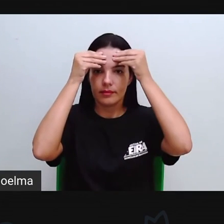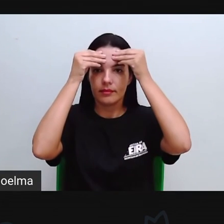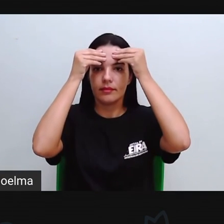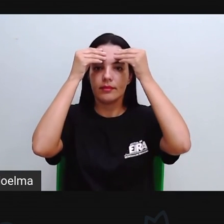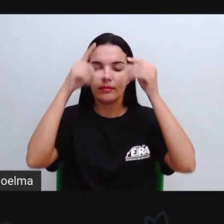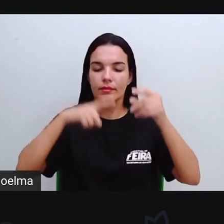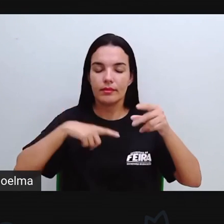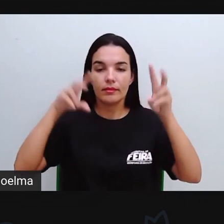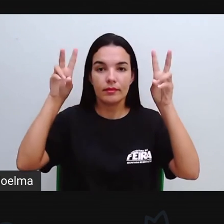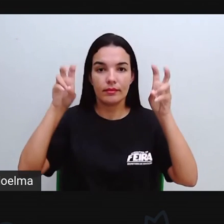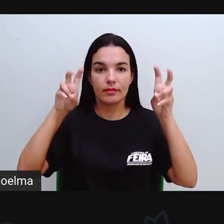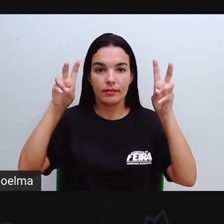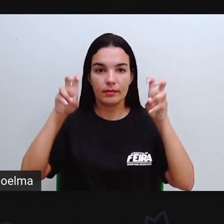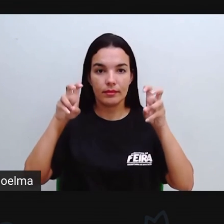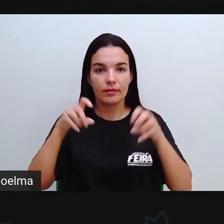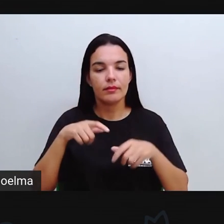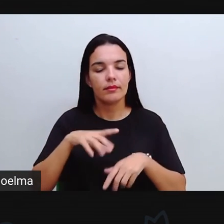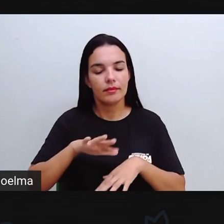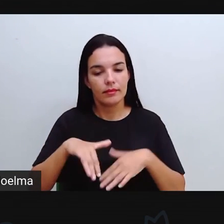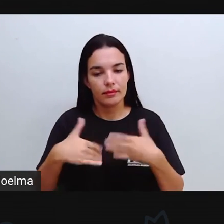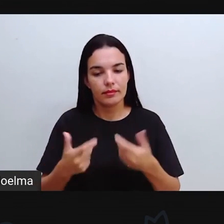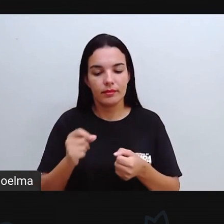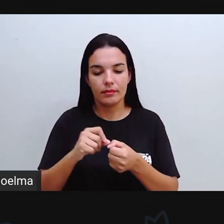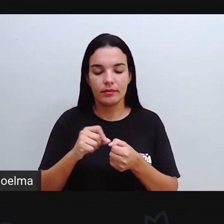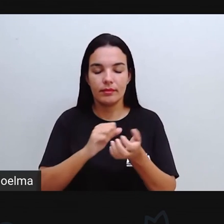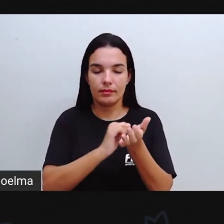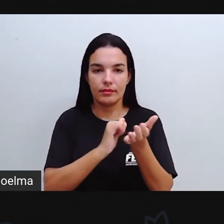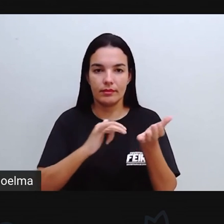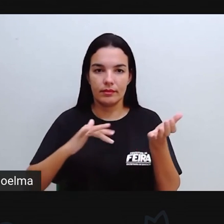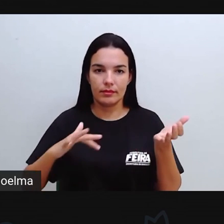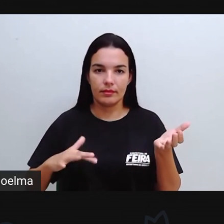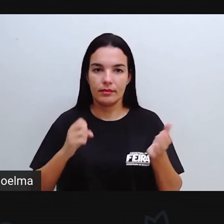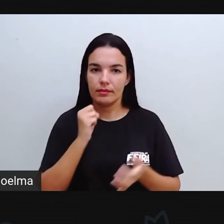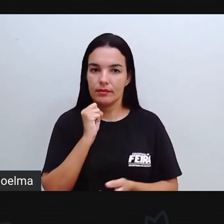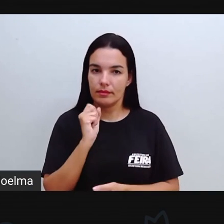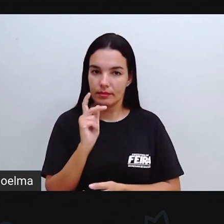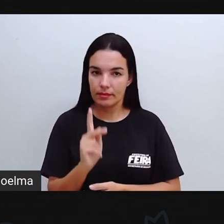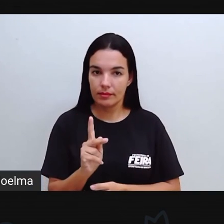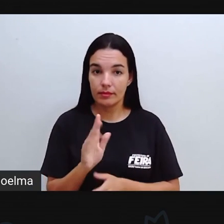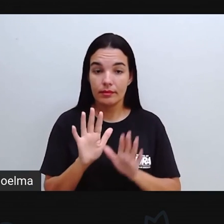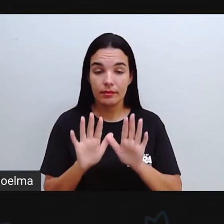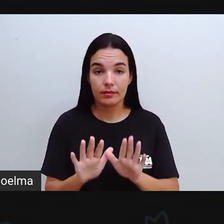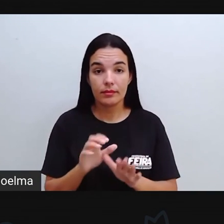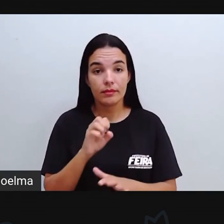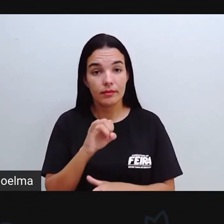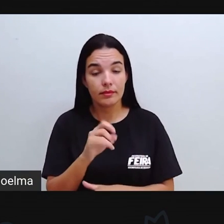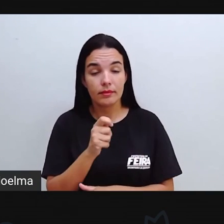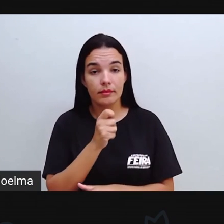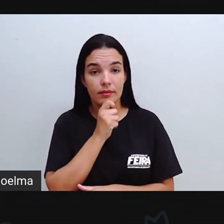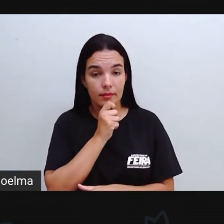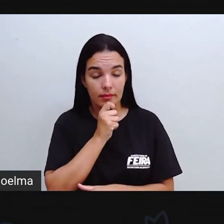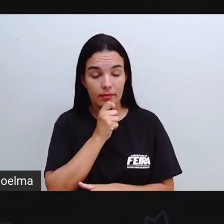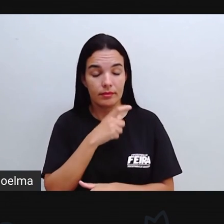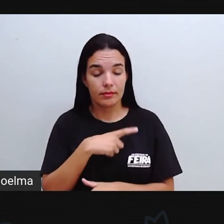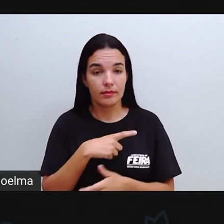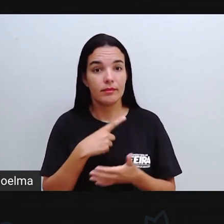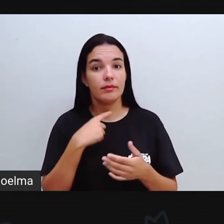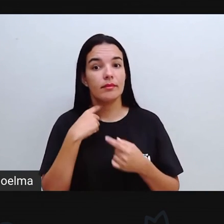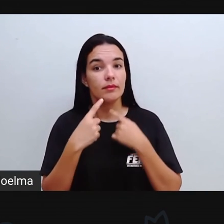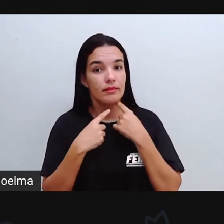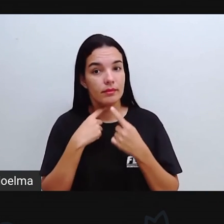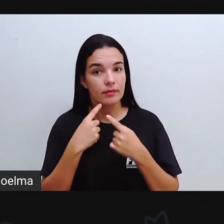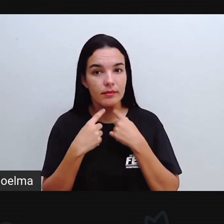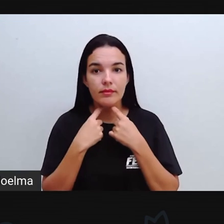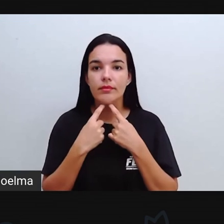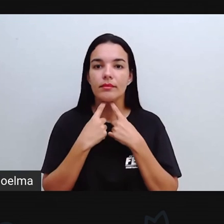conteúdo direitinho e assim realizar também as suas atividades, né? Mas se mesmo assim vocês sentirem dúvidas em